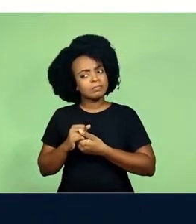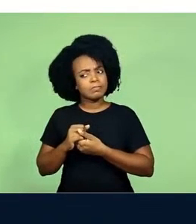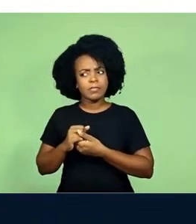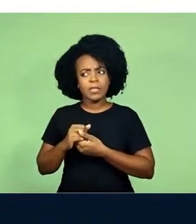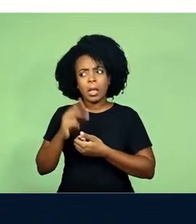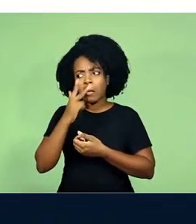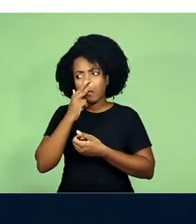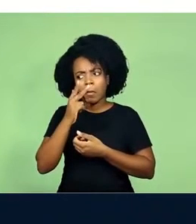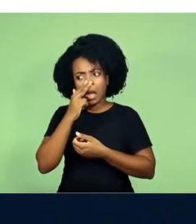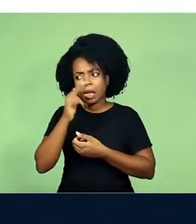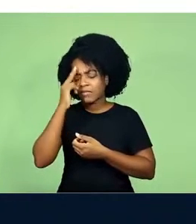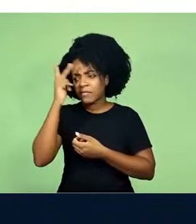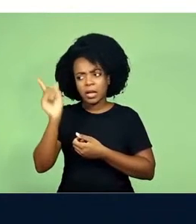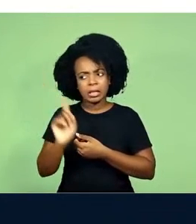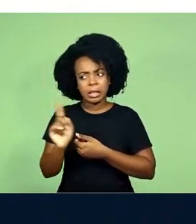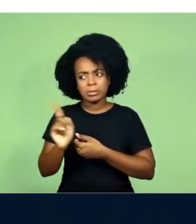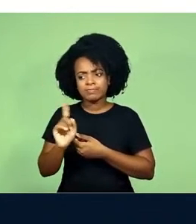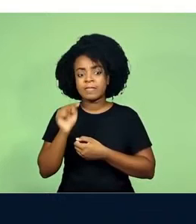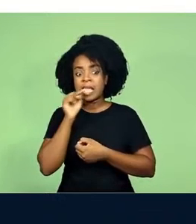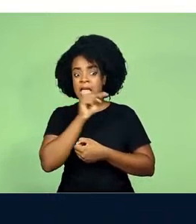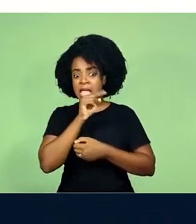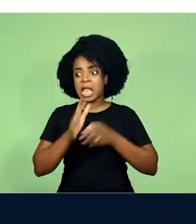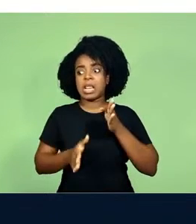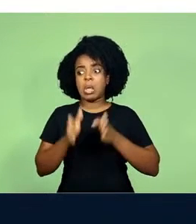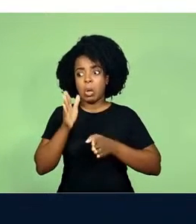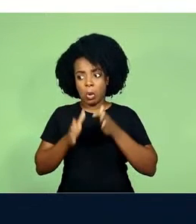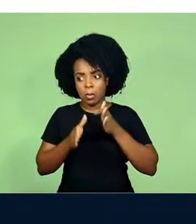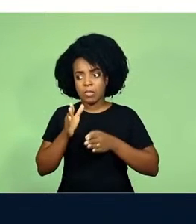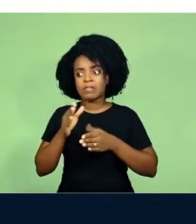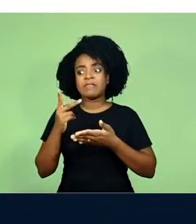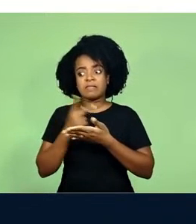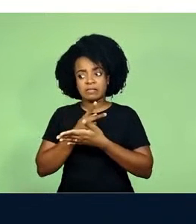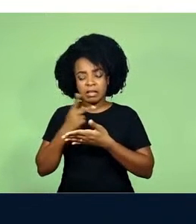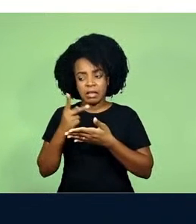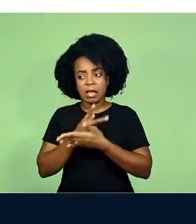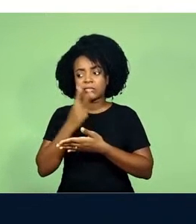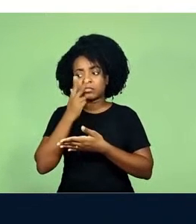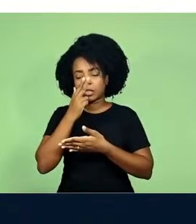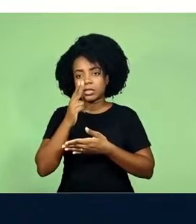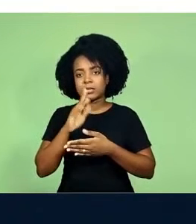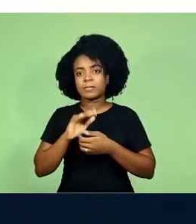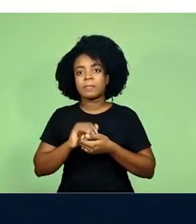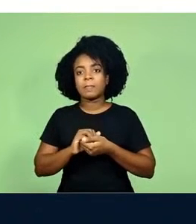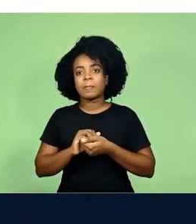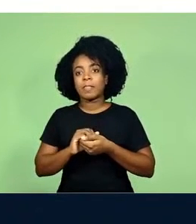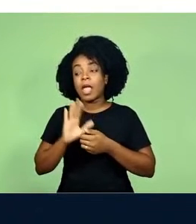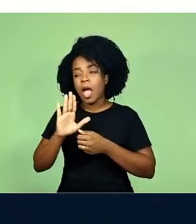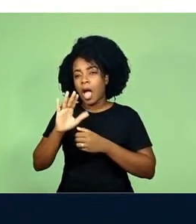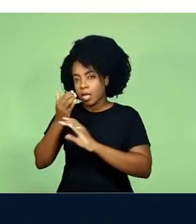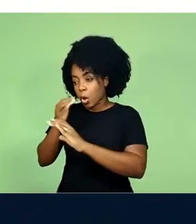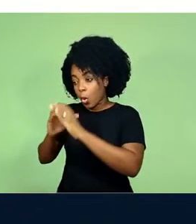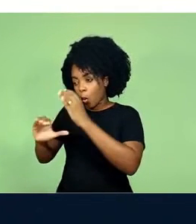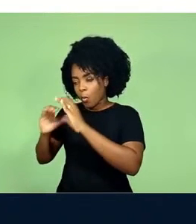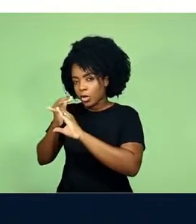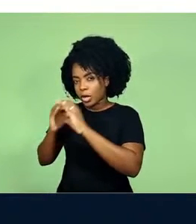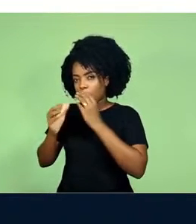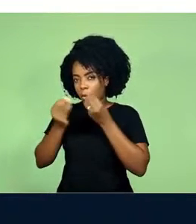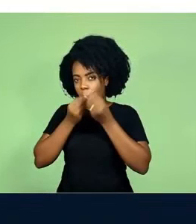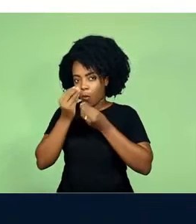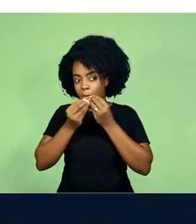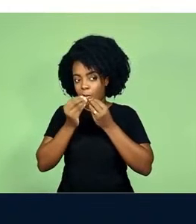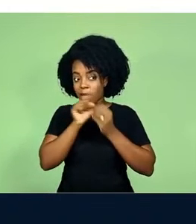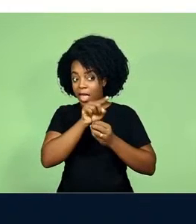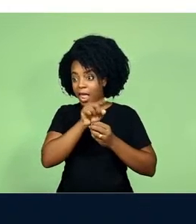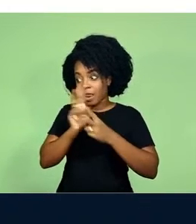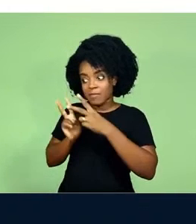problema dentro de 72 horas. Os astronautas usam um meio para se comunicar, se